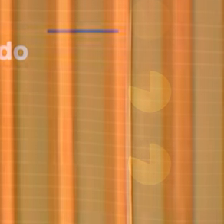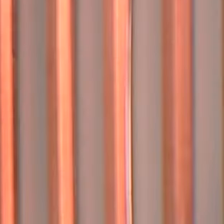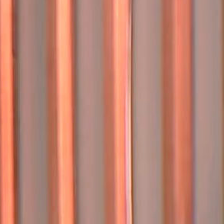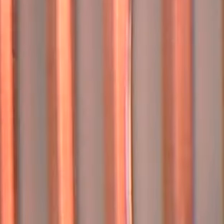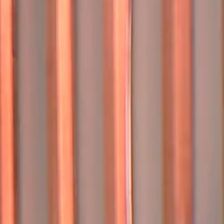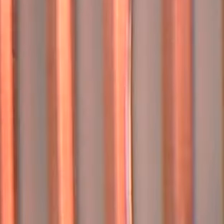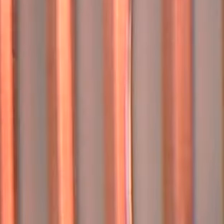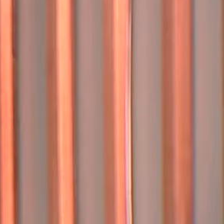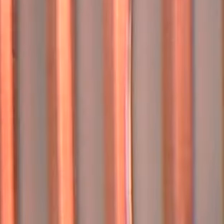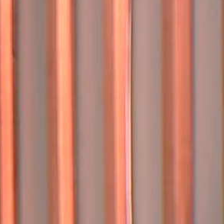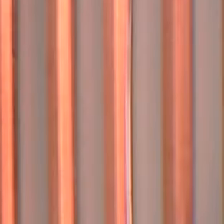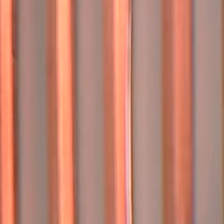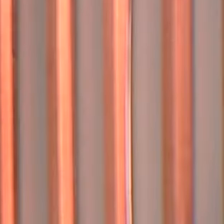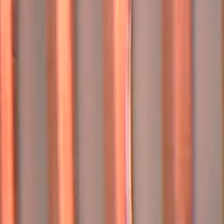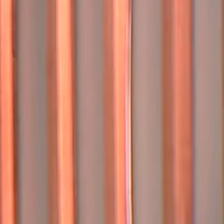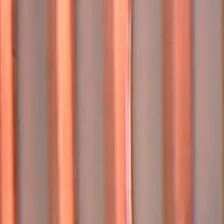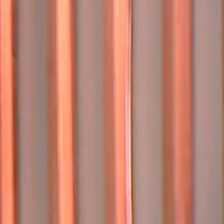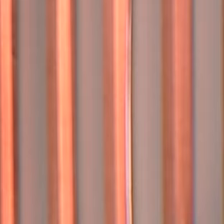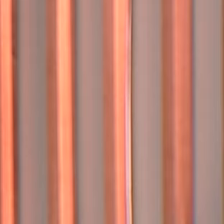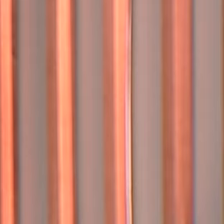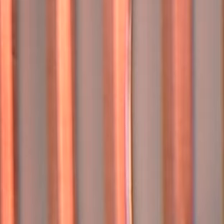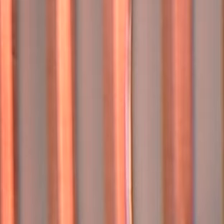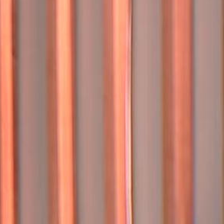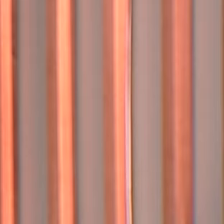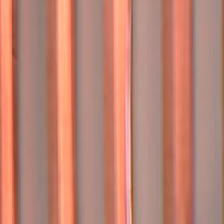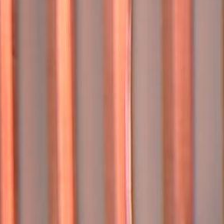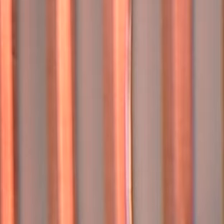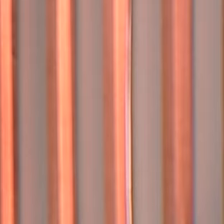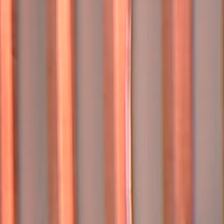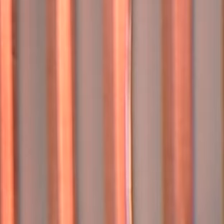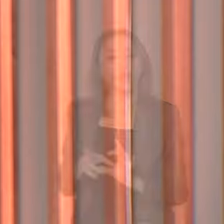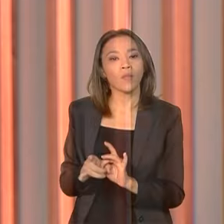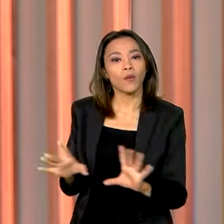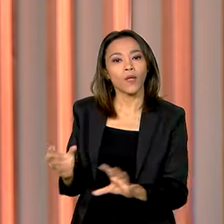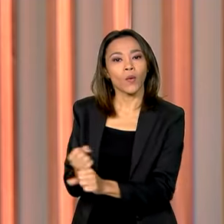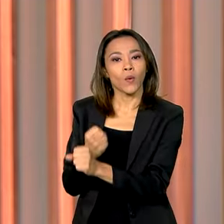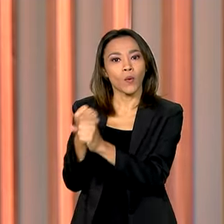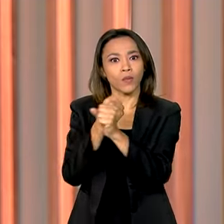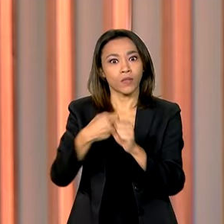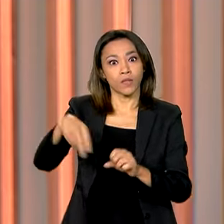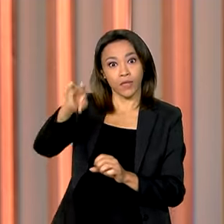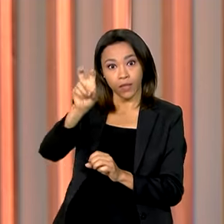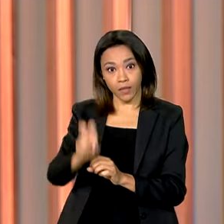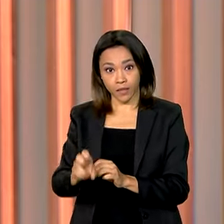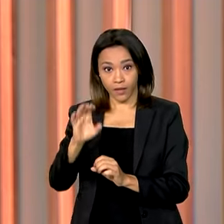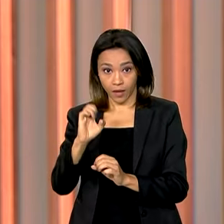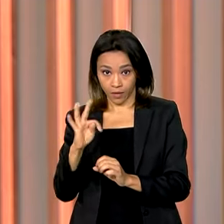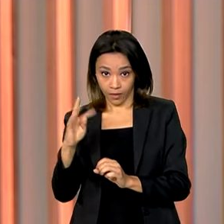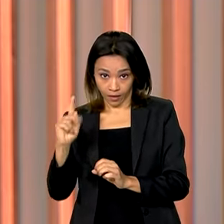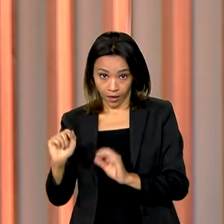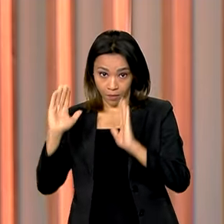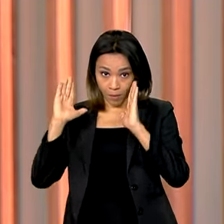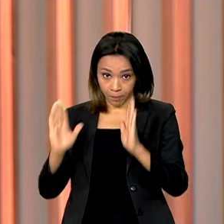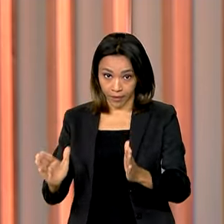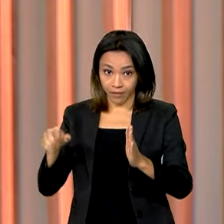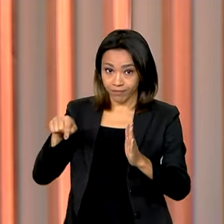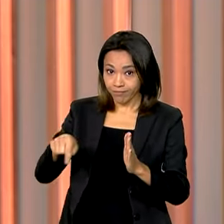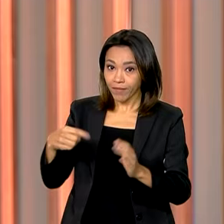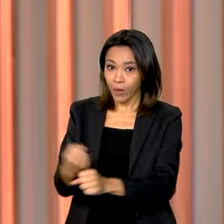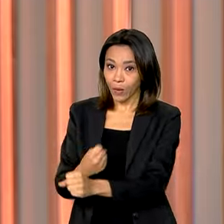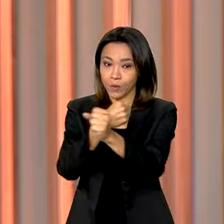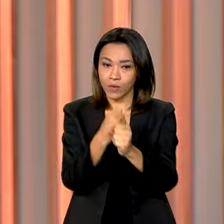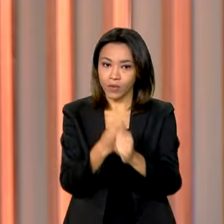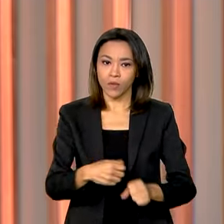O presidente segue para Alagoas, onde vai utilizar a construção da quinta etapa do Canal do Sertão, em São José da Tapera.